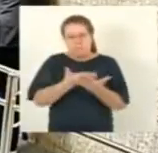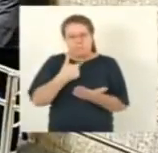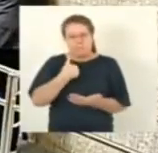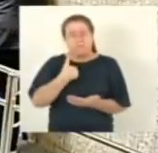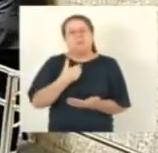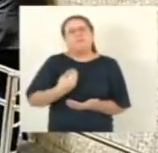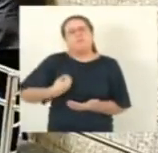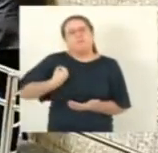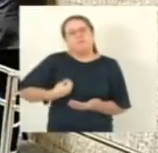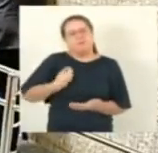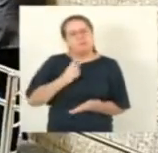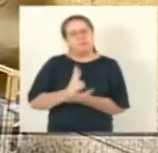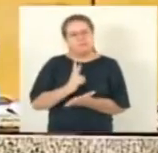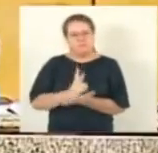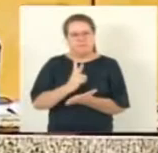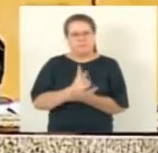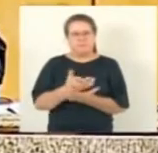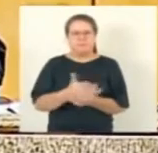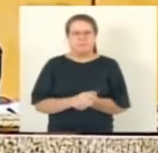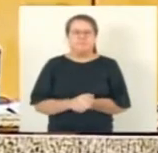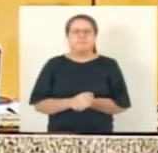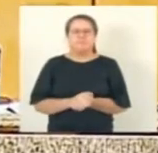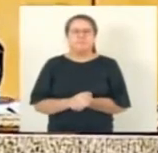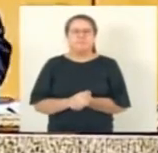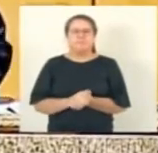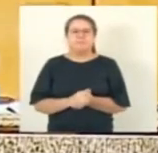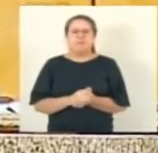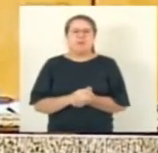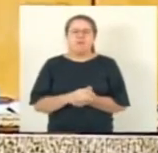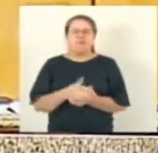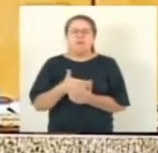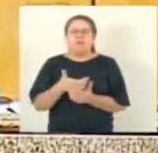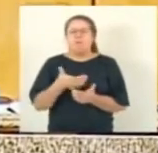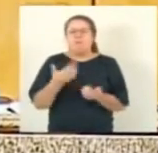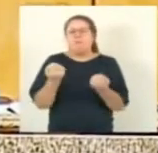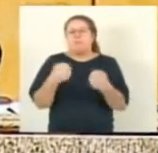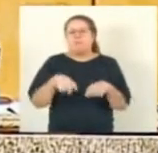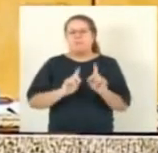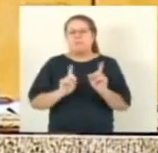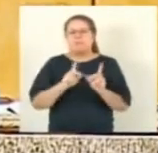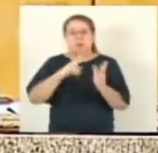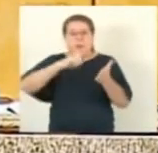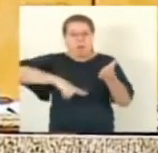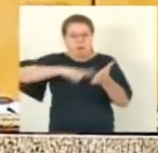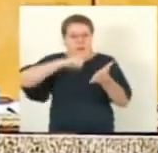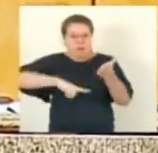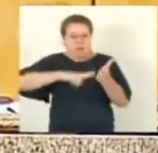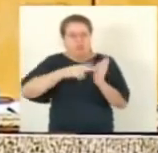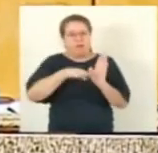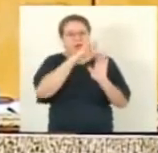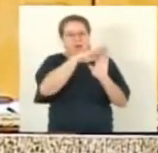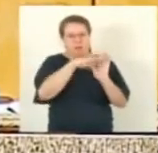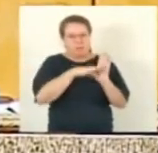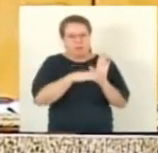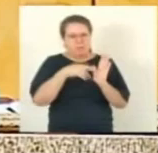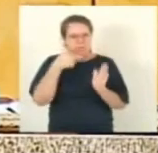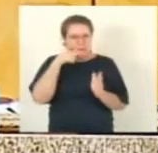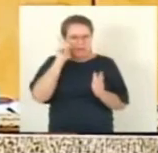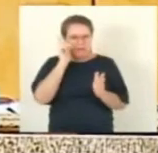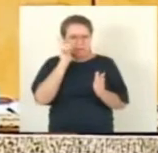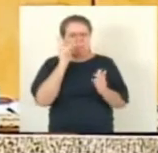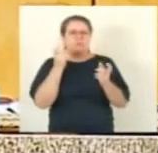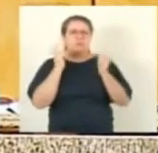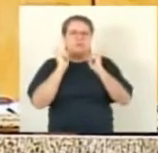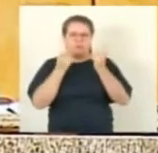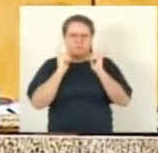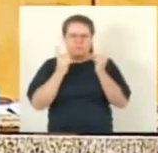Amém. Fica dispensada a leitura da ata da sessão anterior, mas a declaro aprovado conforme